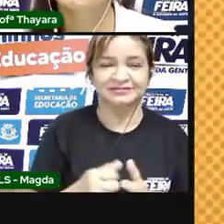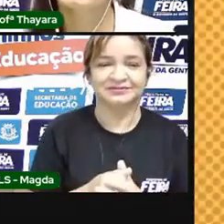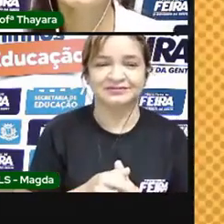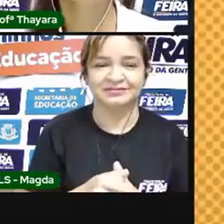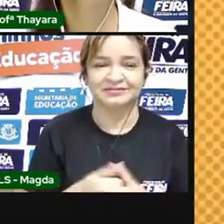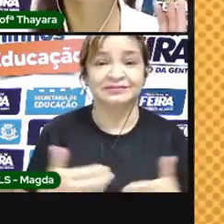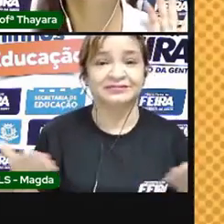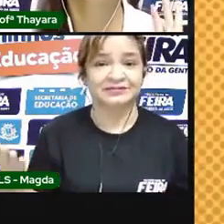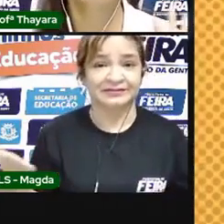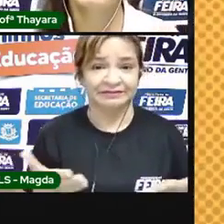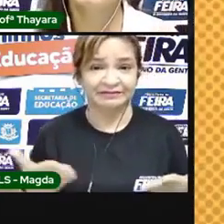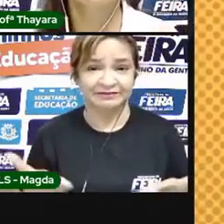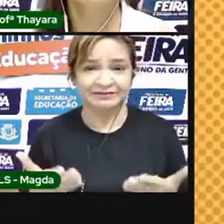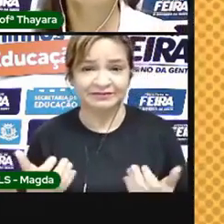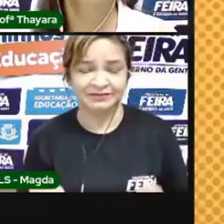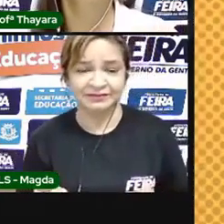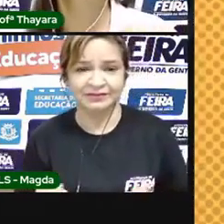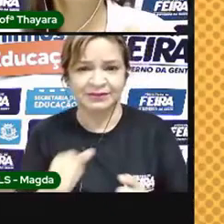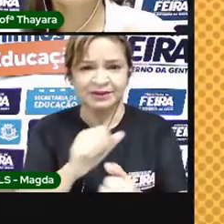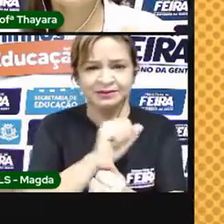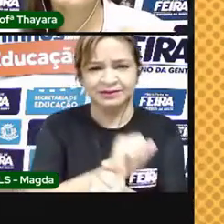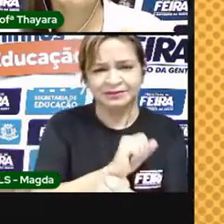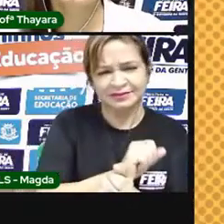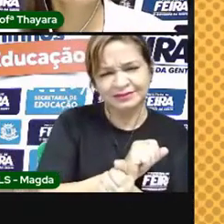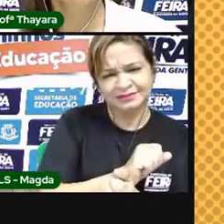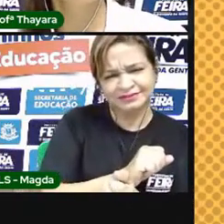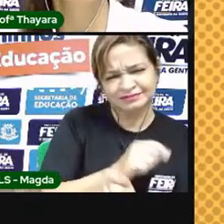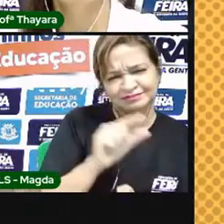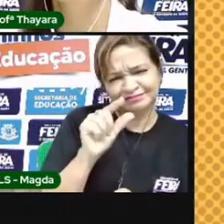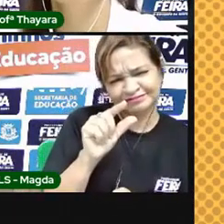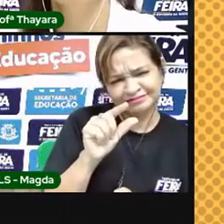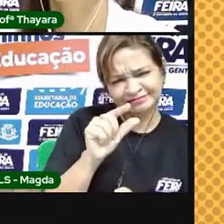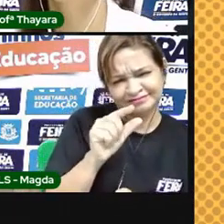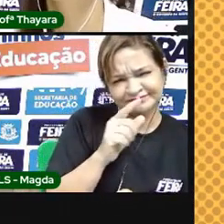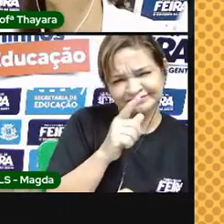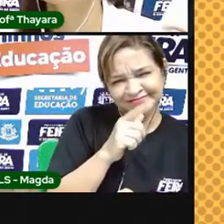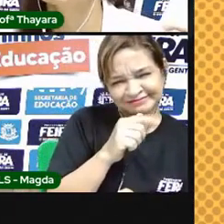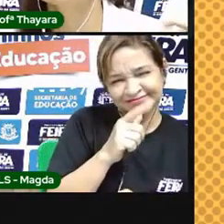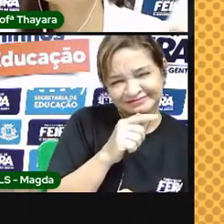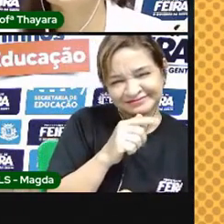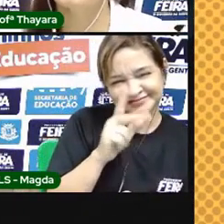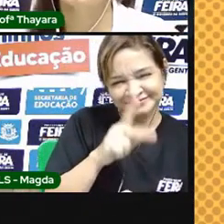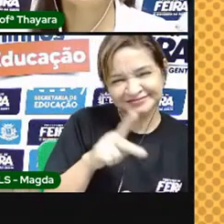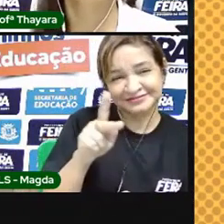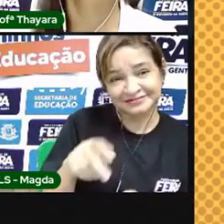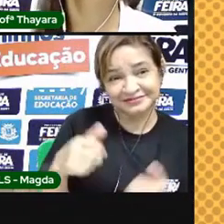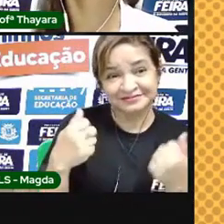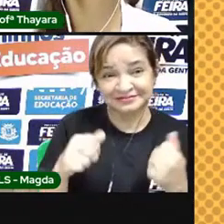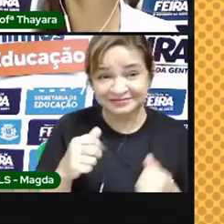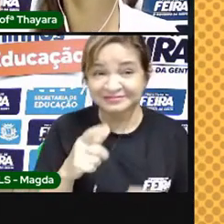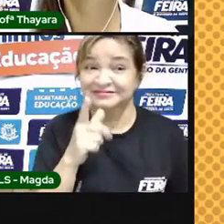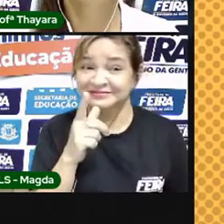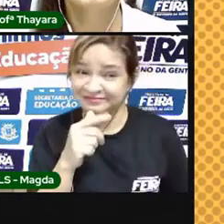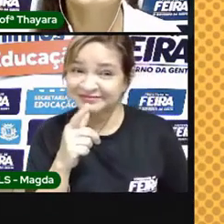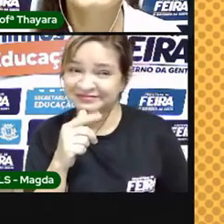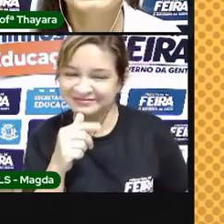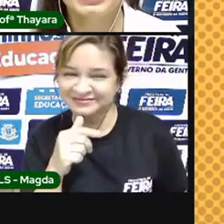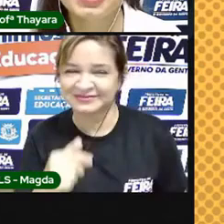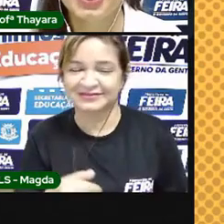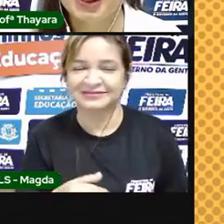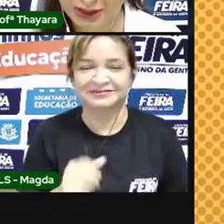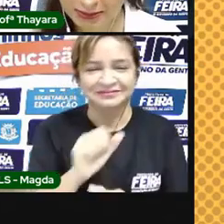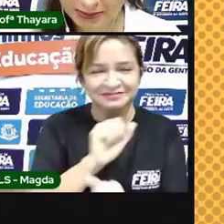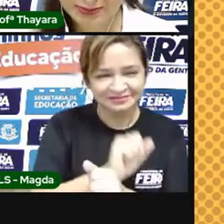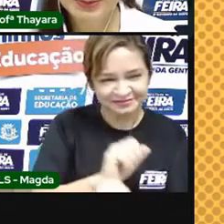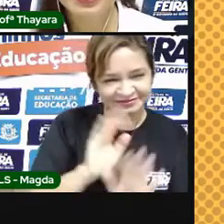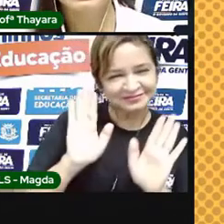Agora, a gente vai fazer uma pausa só para a gente tomar uma água. Inclusive, Pró aqui está precisando tomar uma aguinha. E daqui a pouquinho a gente está